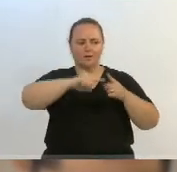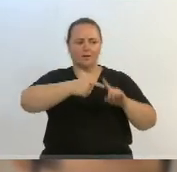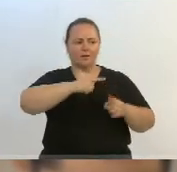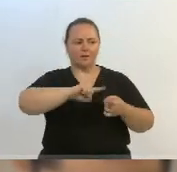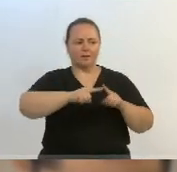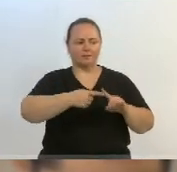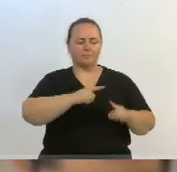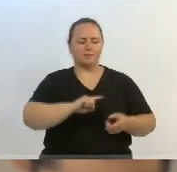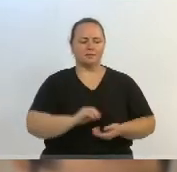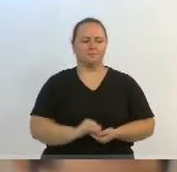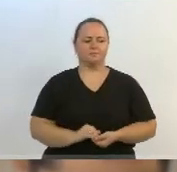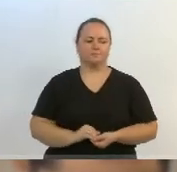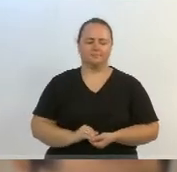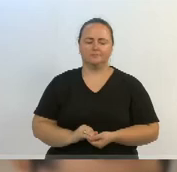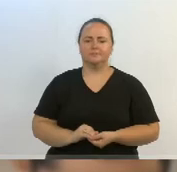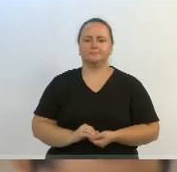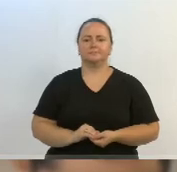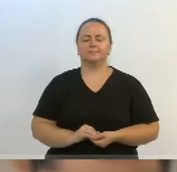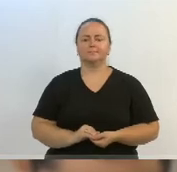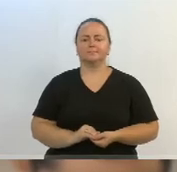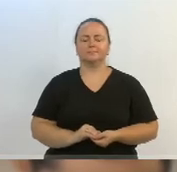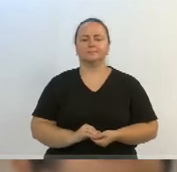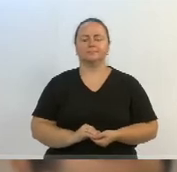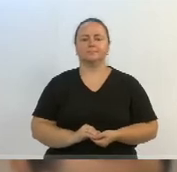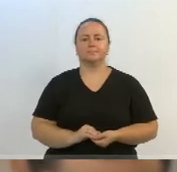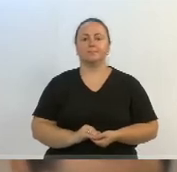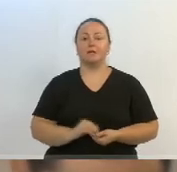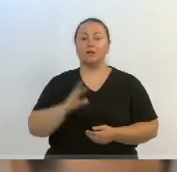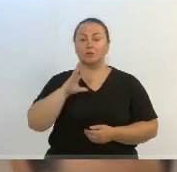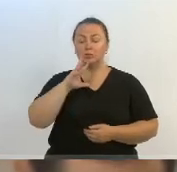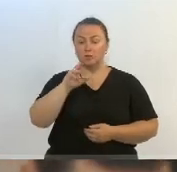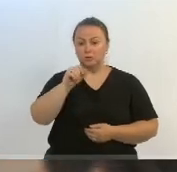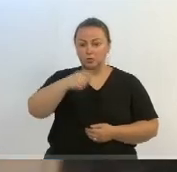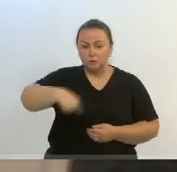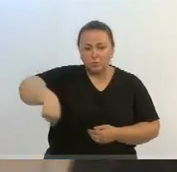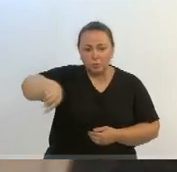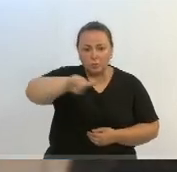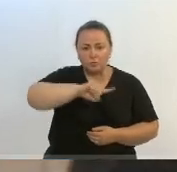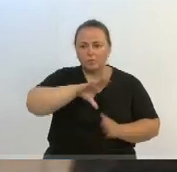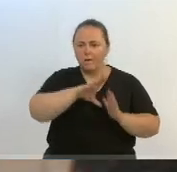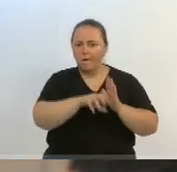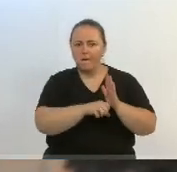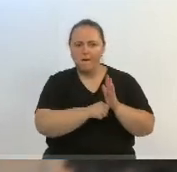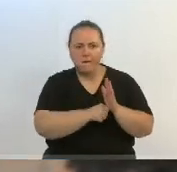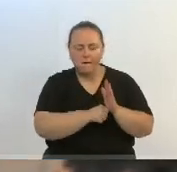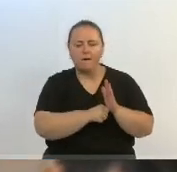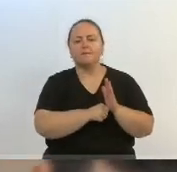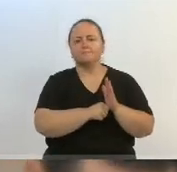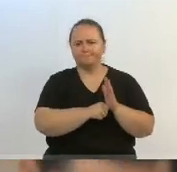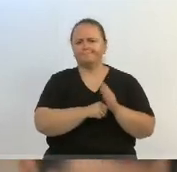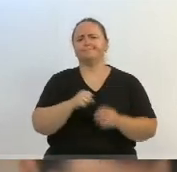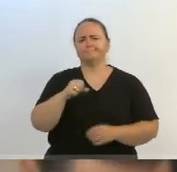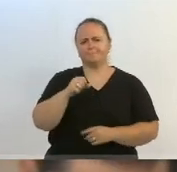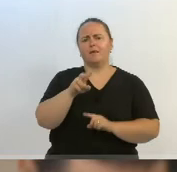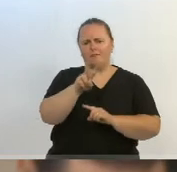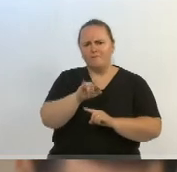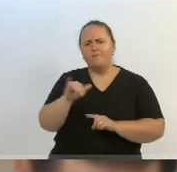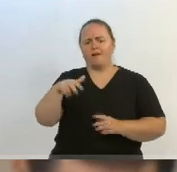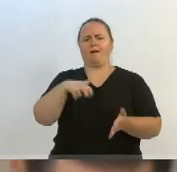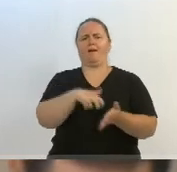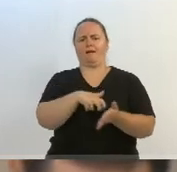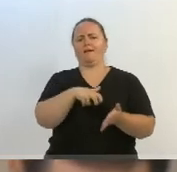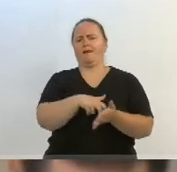esperamos que todos os que roubaram a nação brasileira tenham o pagamento pelos seus crimes.